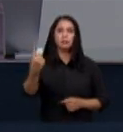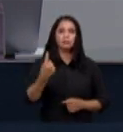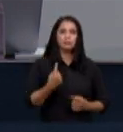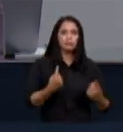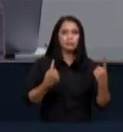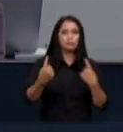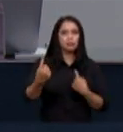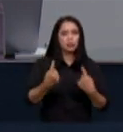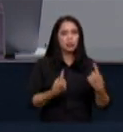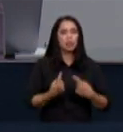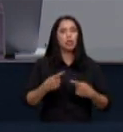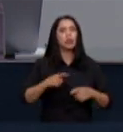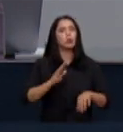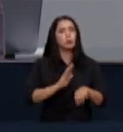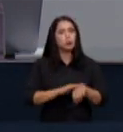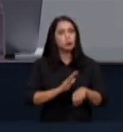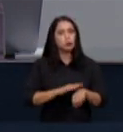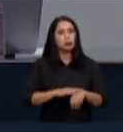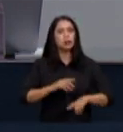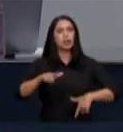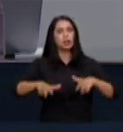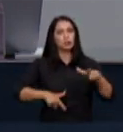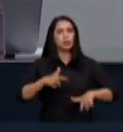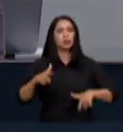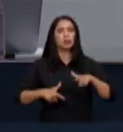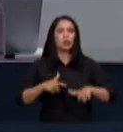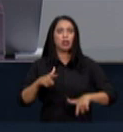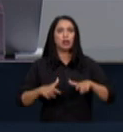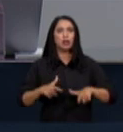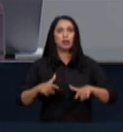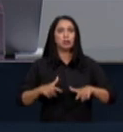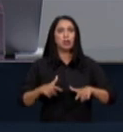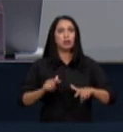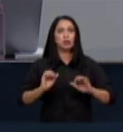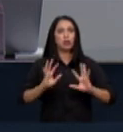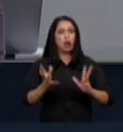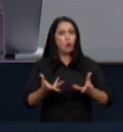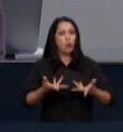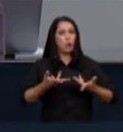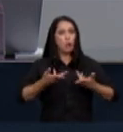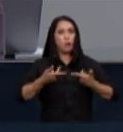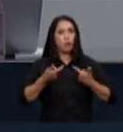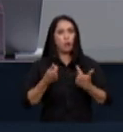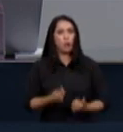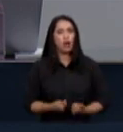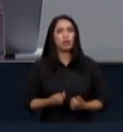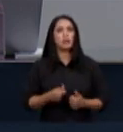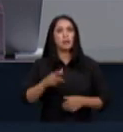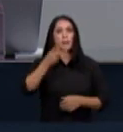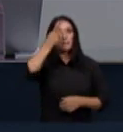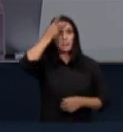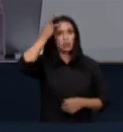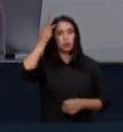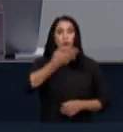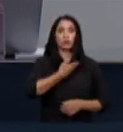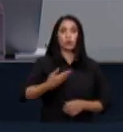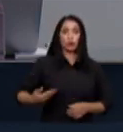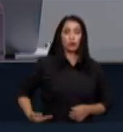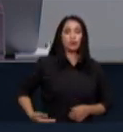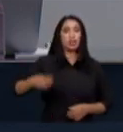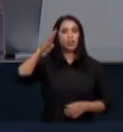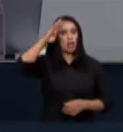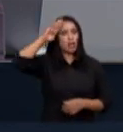tempo o seu empenho para uma contribuição de alta qualidade pessoas do governo pessoas da